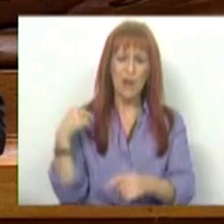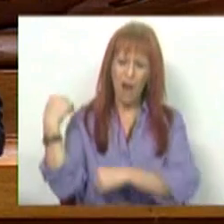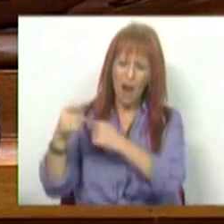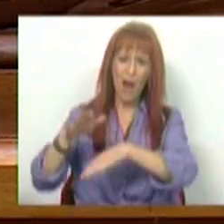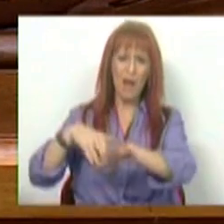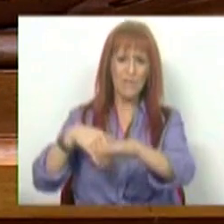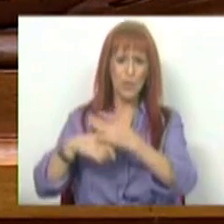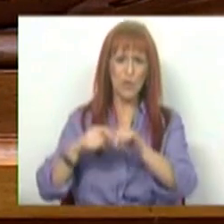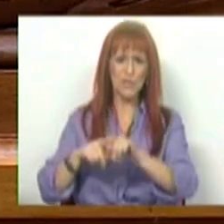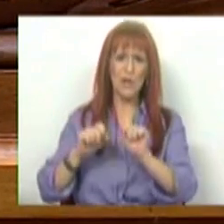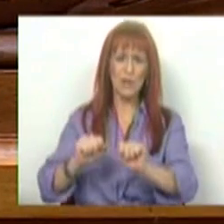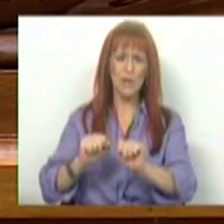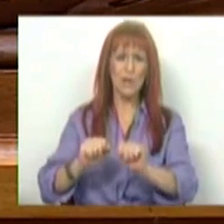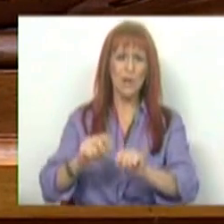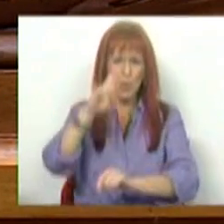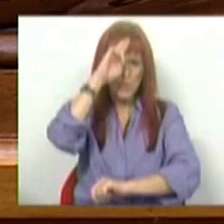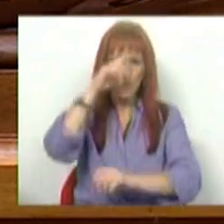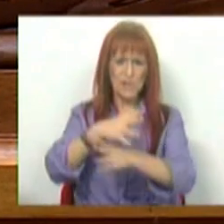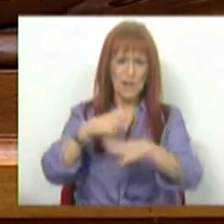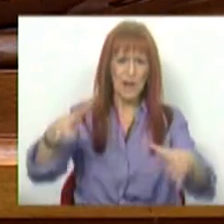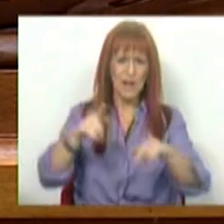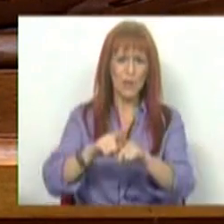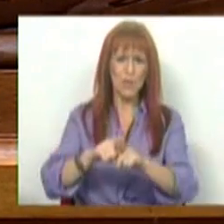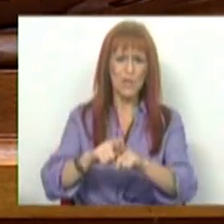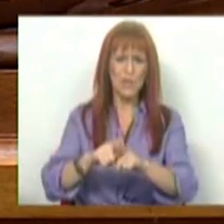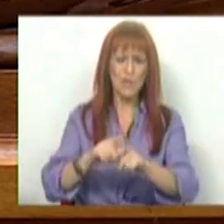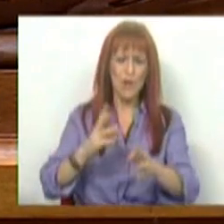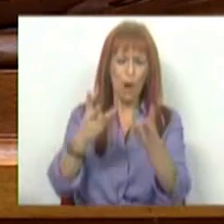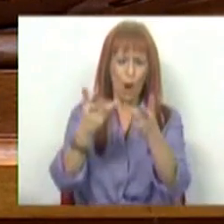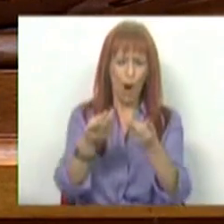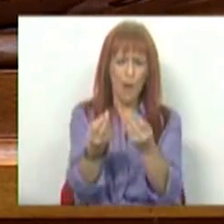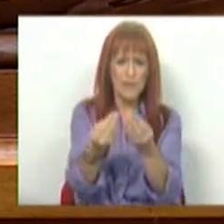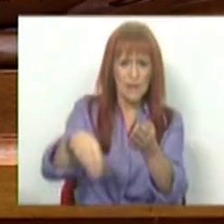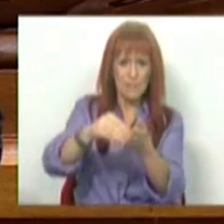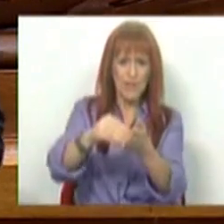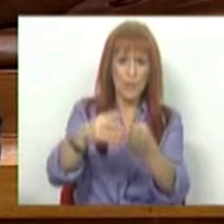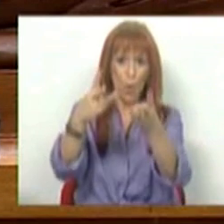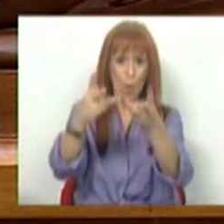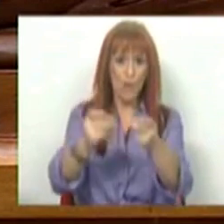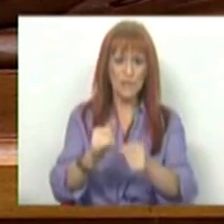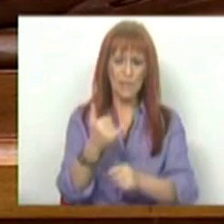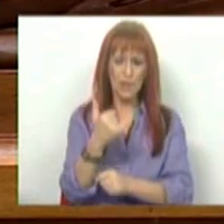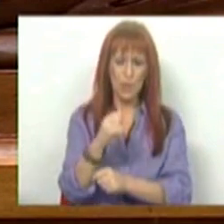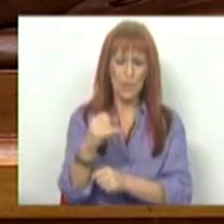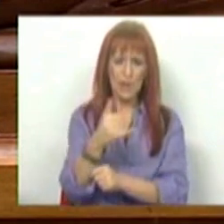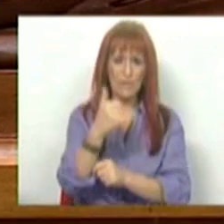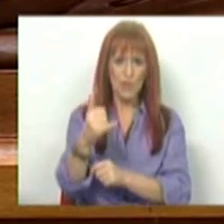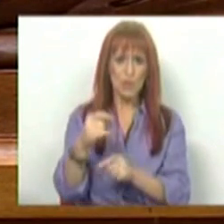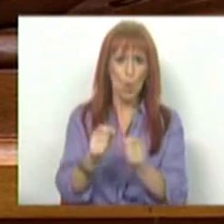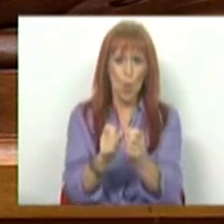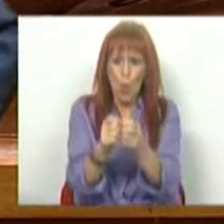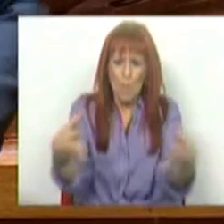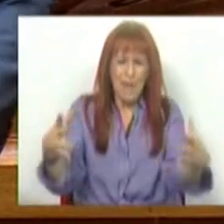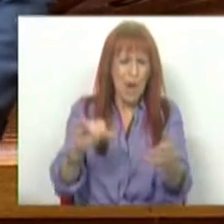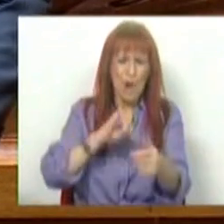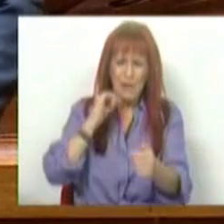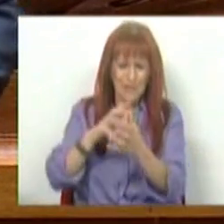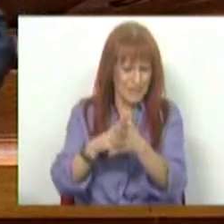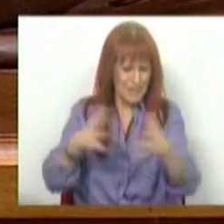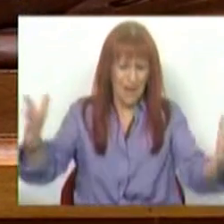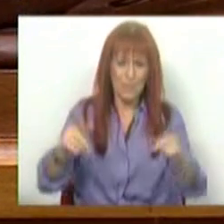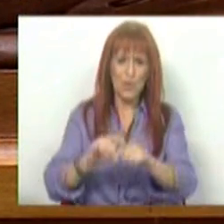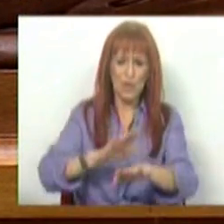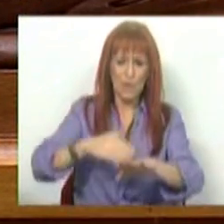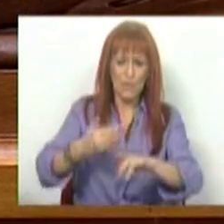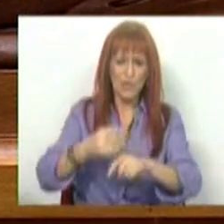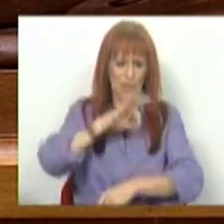vindo a realizar um esforço substancial, tanto em termos orçamentais, sendo o orçamento de 2022 o maior de sempre, como